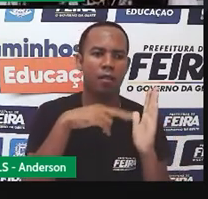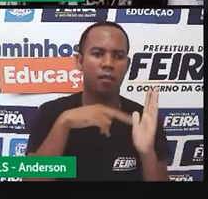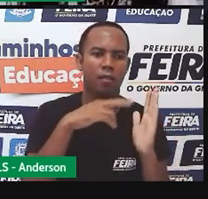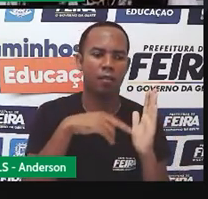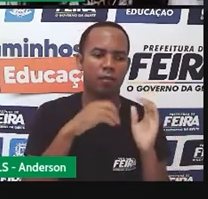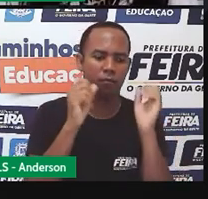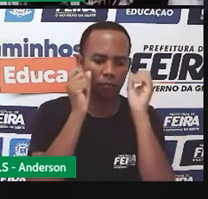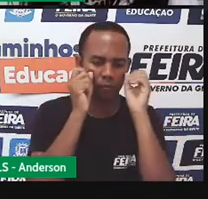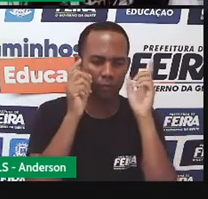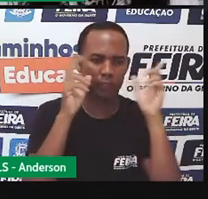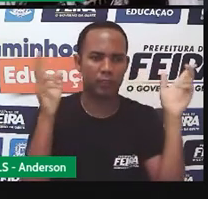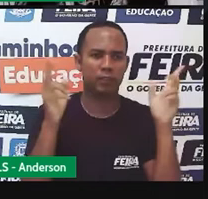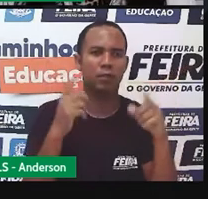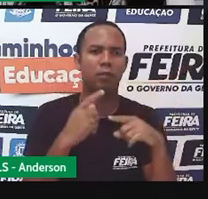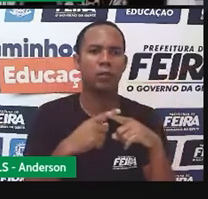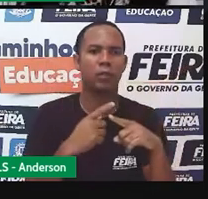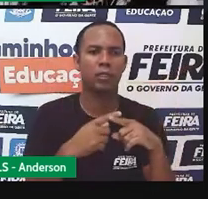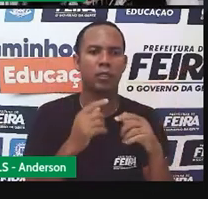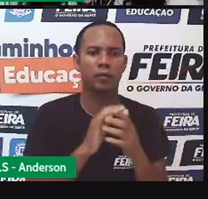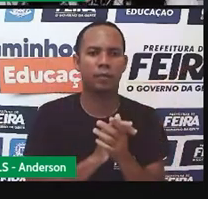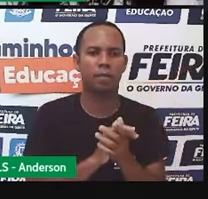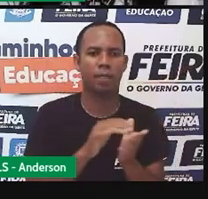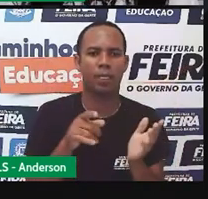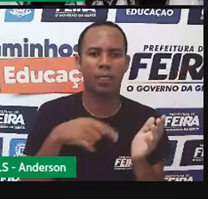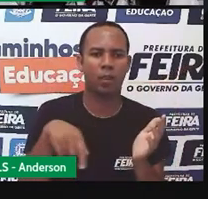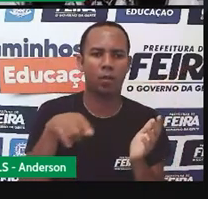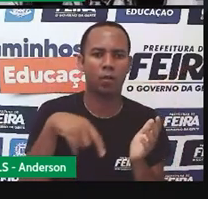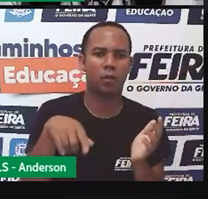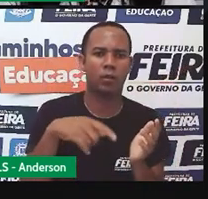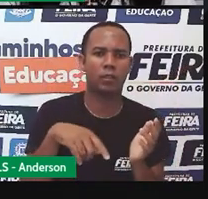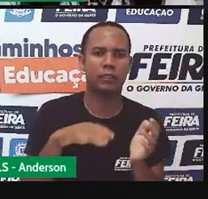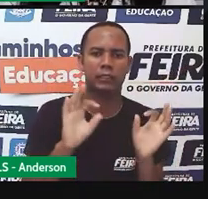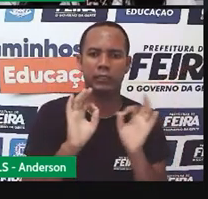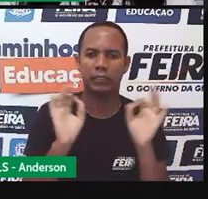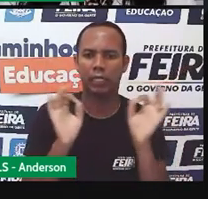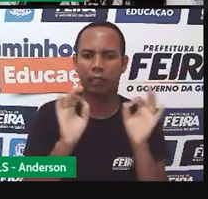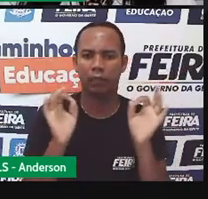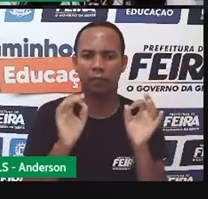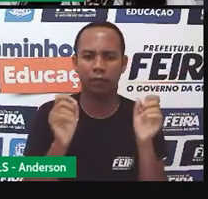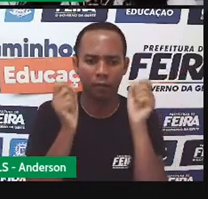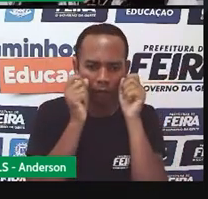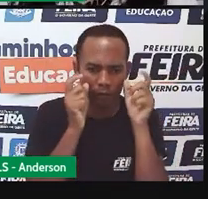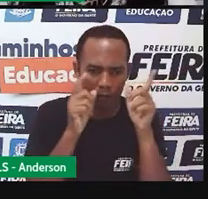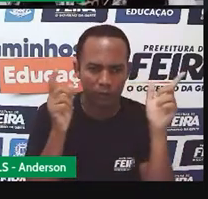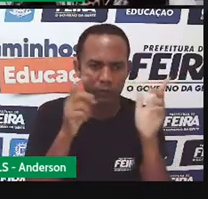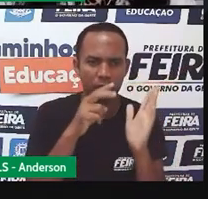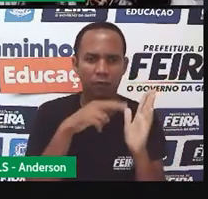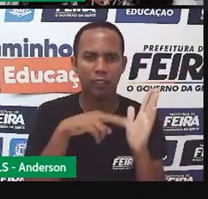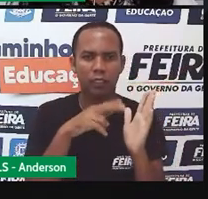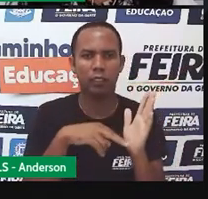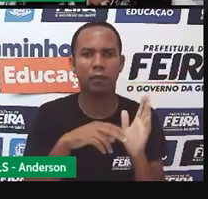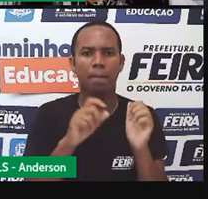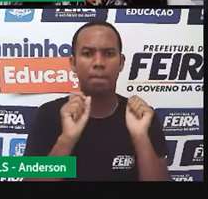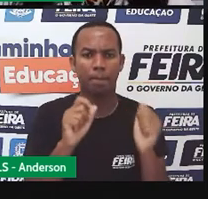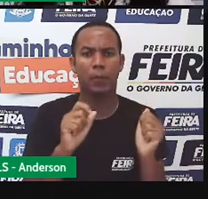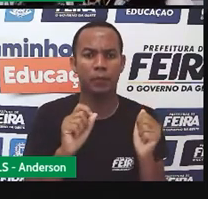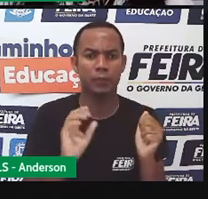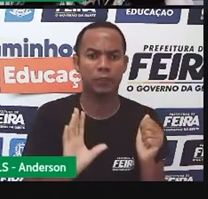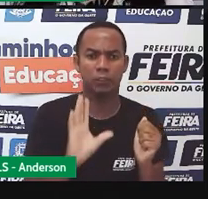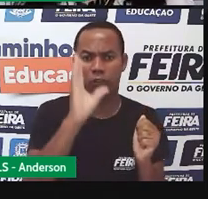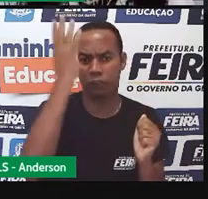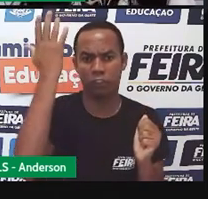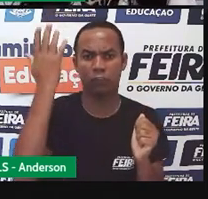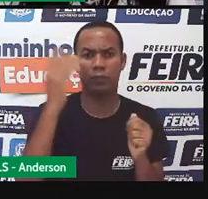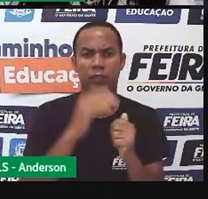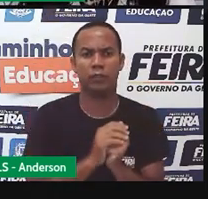muita atenção. Por que? Porque quando nós não prestamos atenção no texto lido, nós podemos interpretá-lo